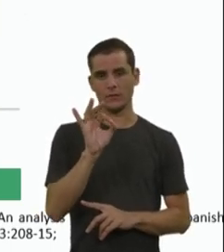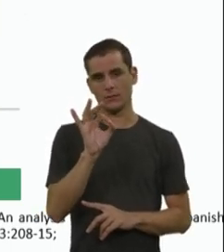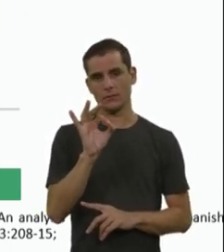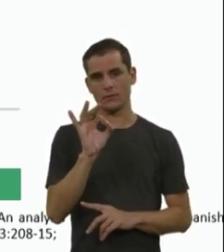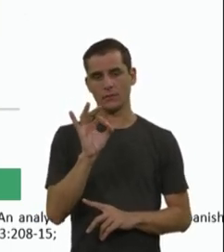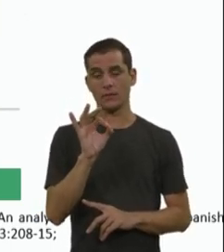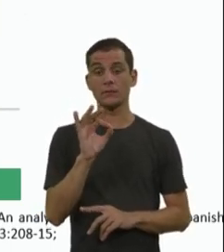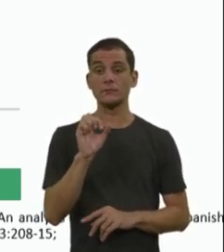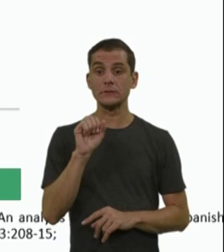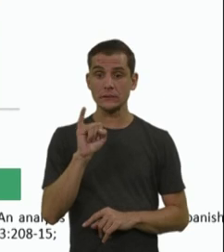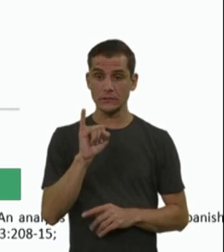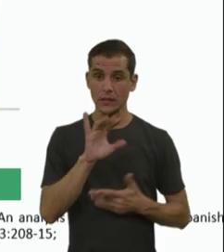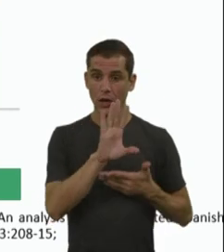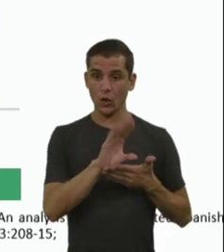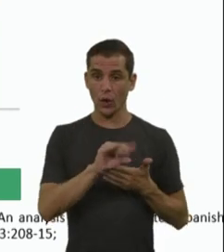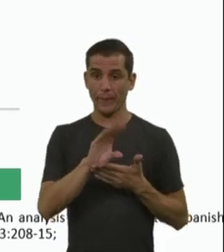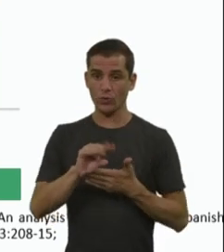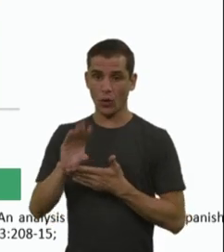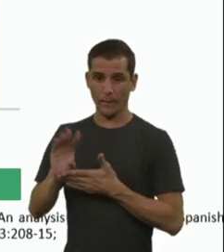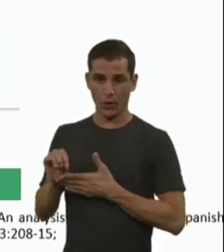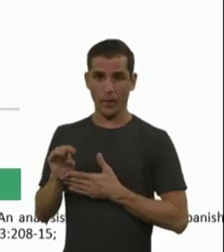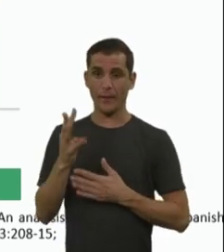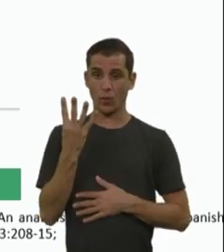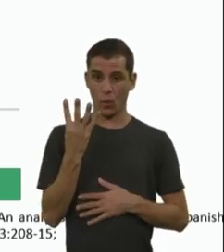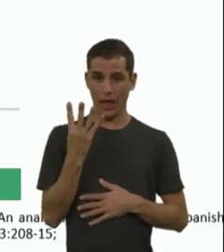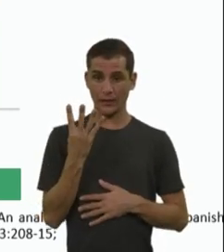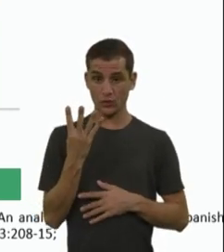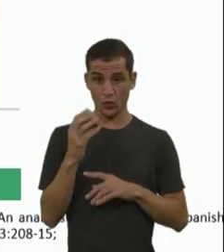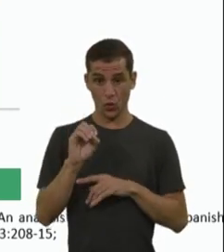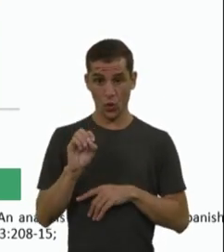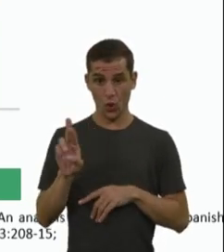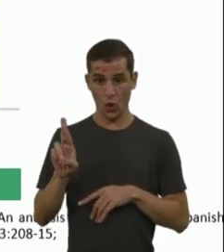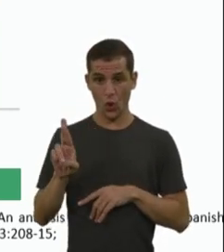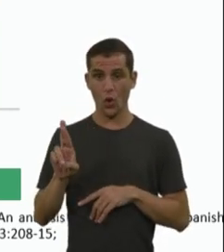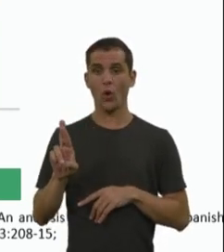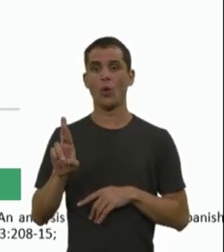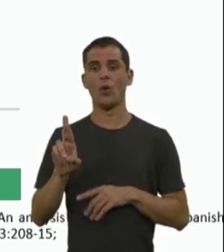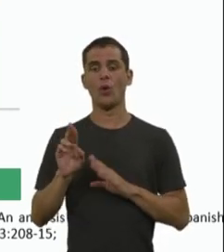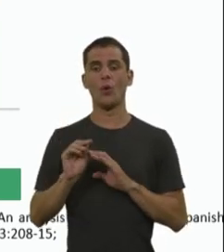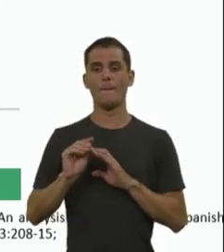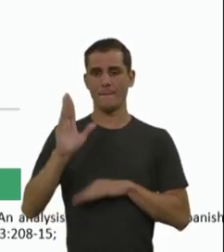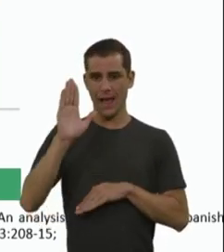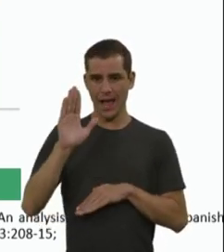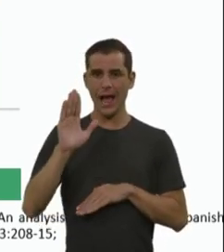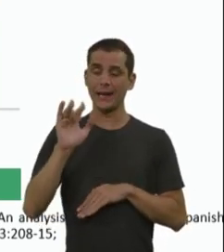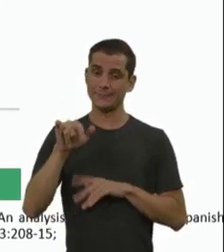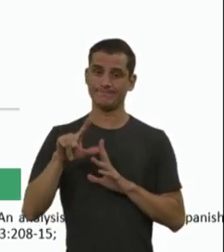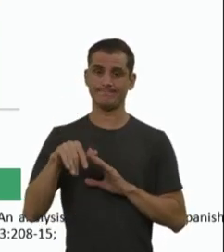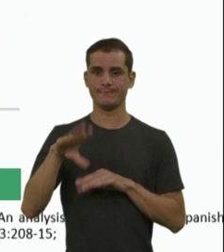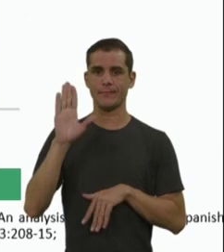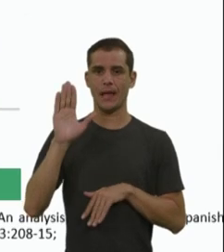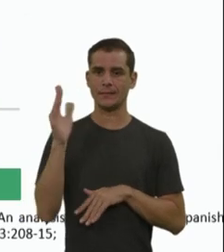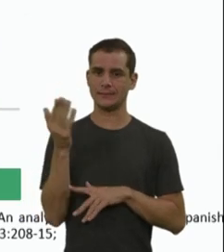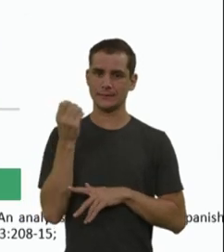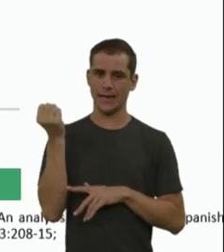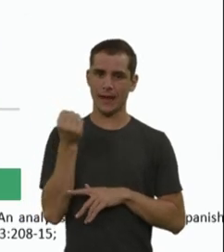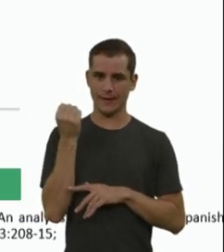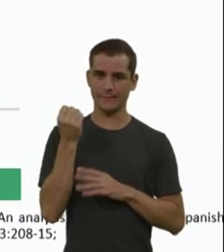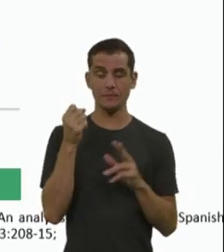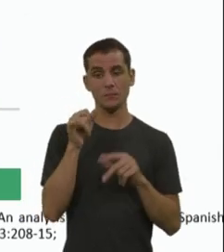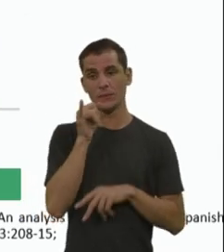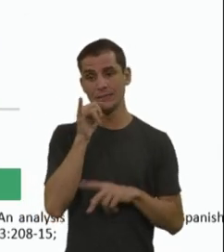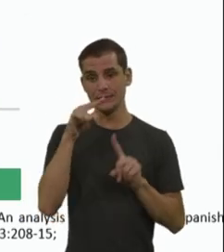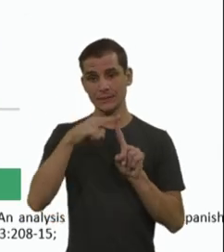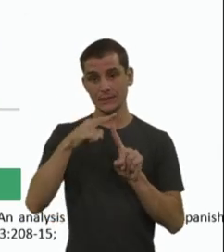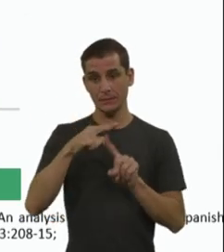quatro cópias ou mais, esse paciente vai desenvolver a forma mais branda, então uma AMI tipo 3, então a grande dificuldade